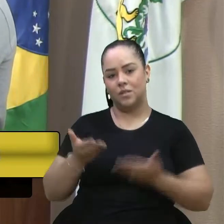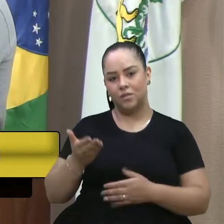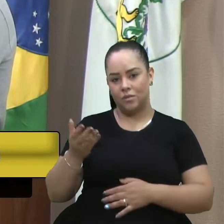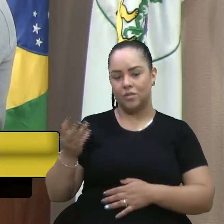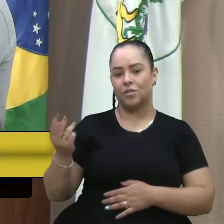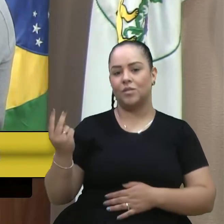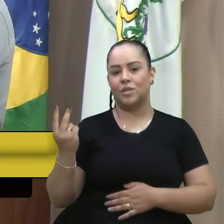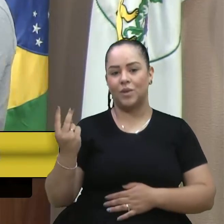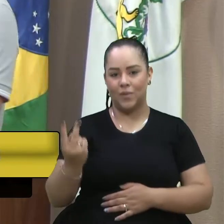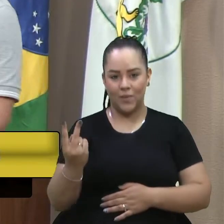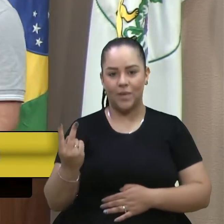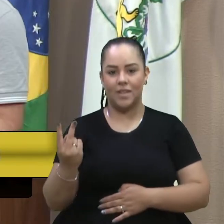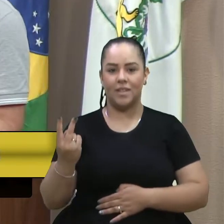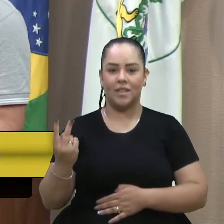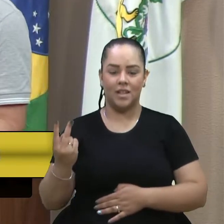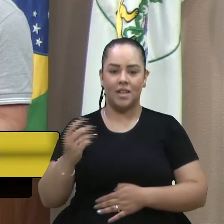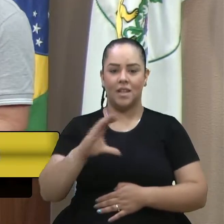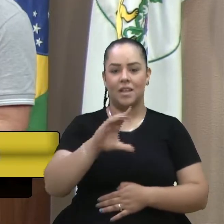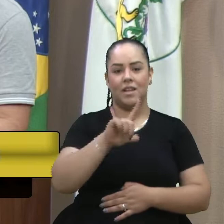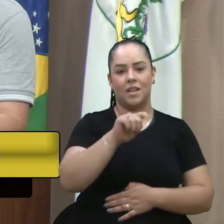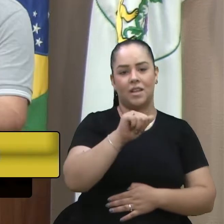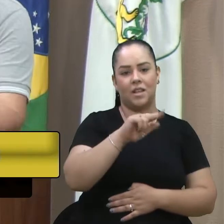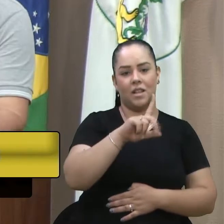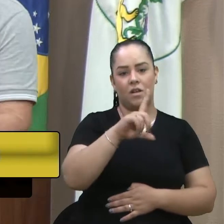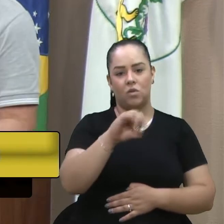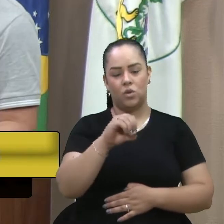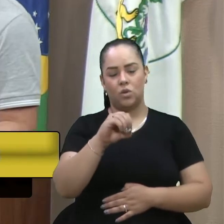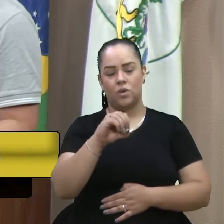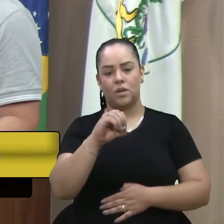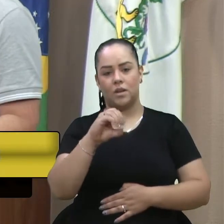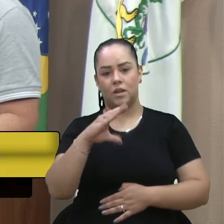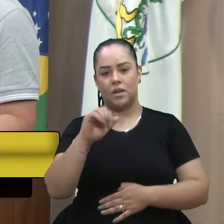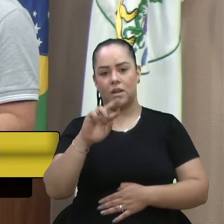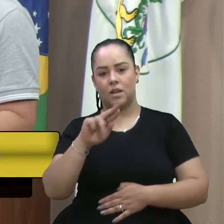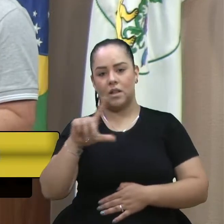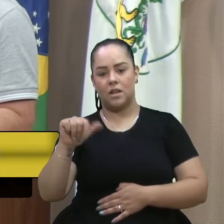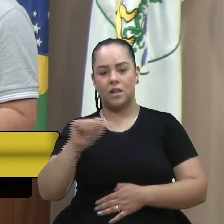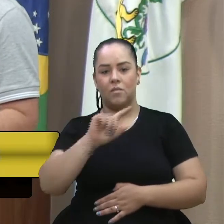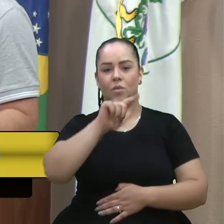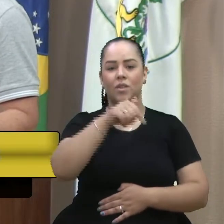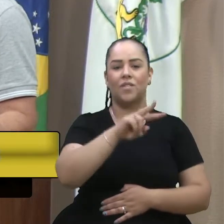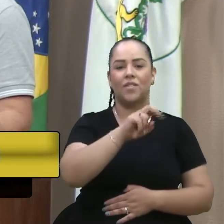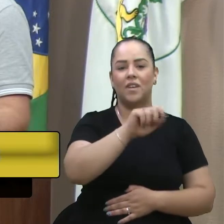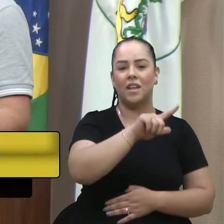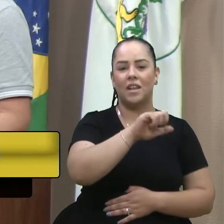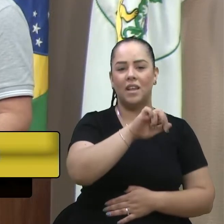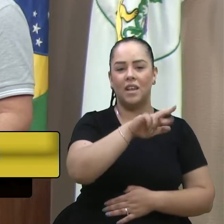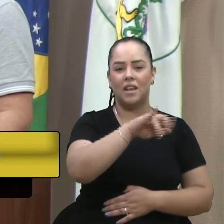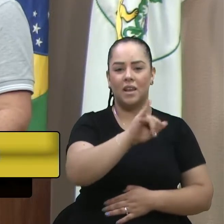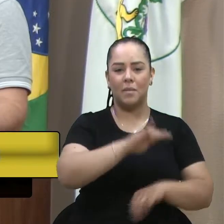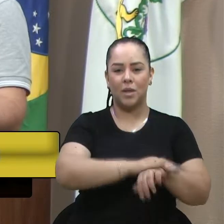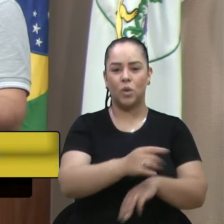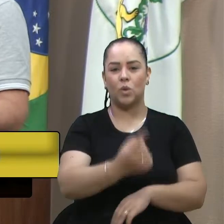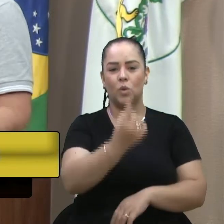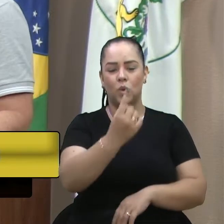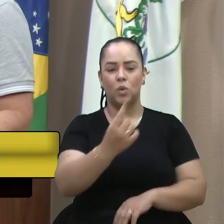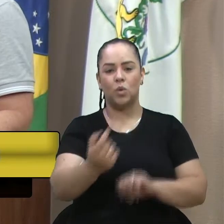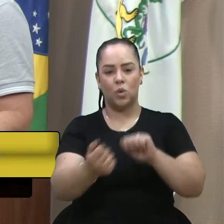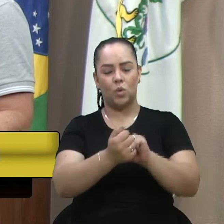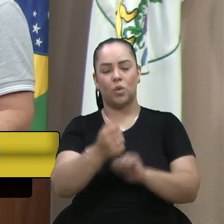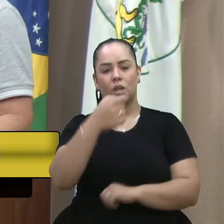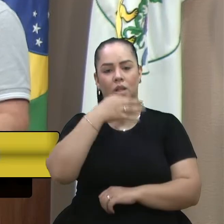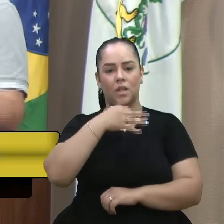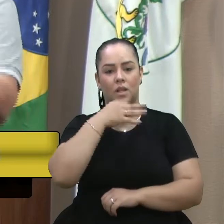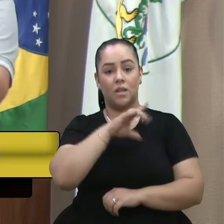Carla, inicialmente, depois o Marden e a Valéria que vieram aqui, a gente fica muito feliz porque eles vêm e Caxias tem esse